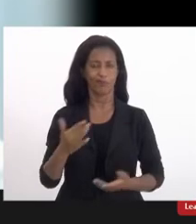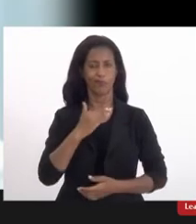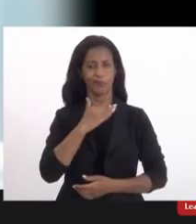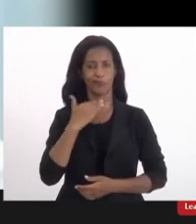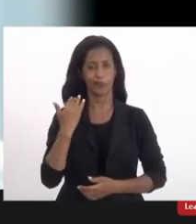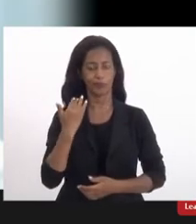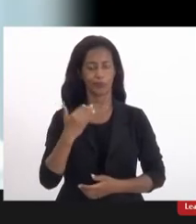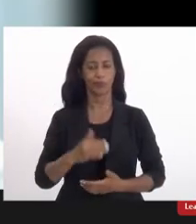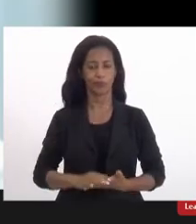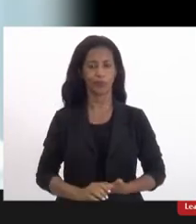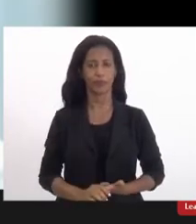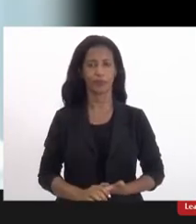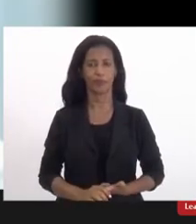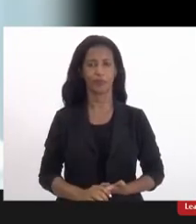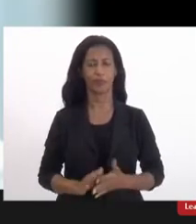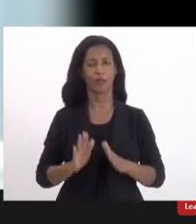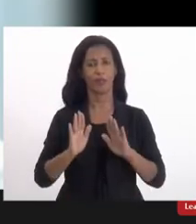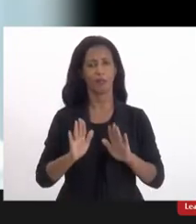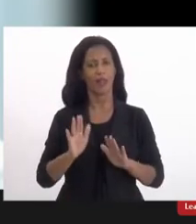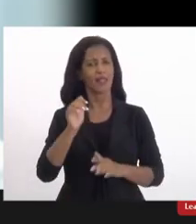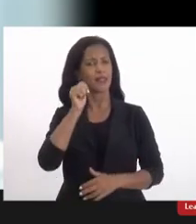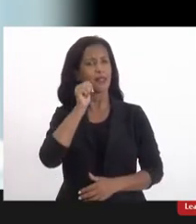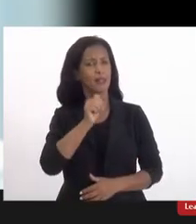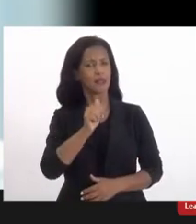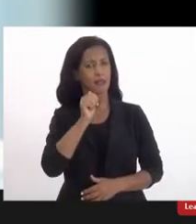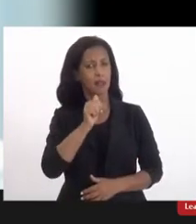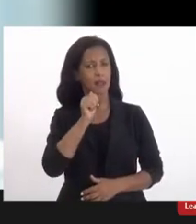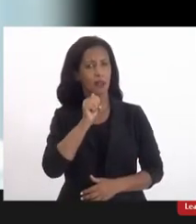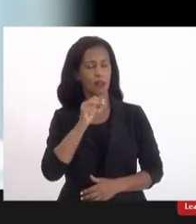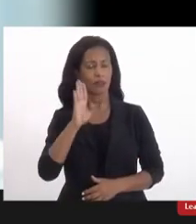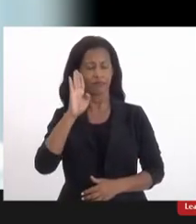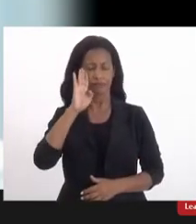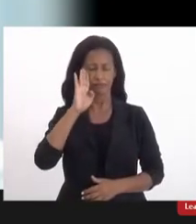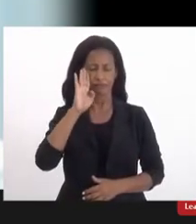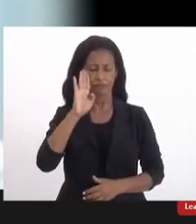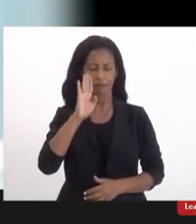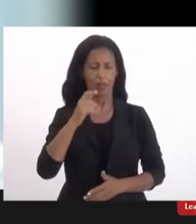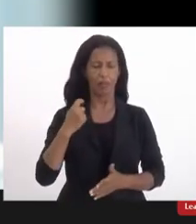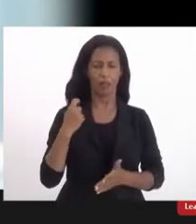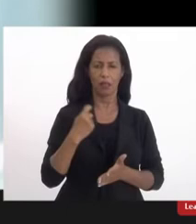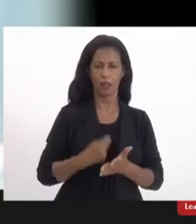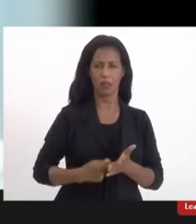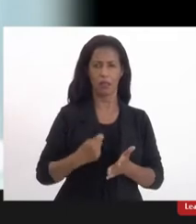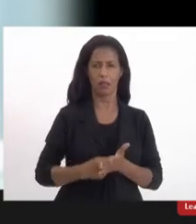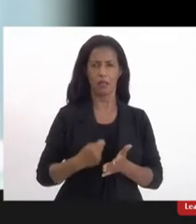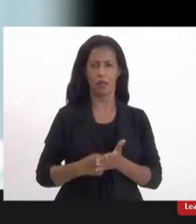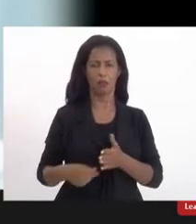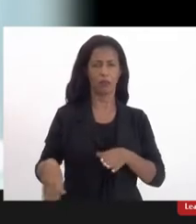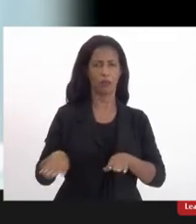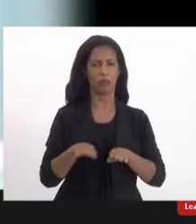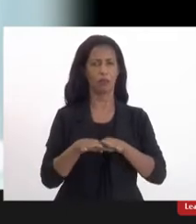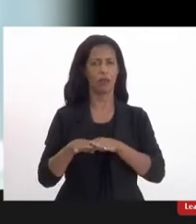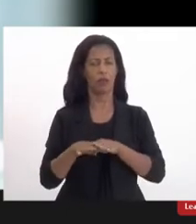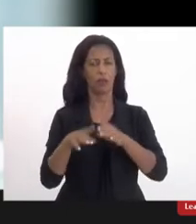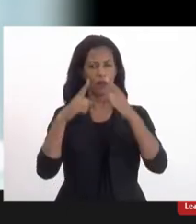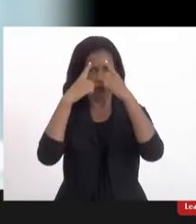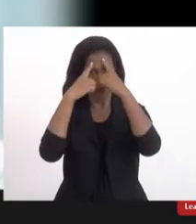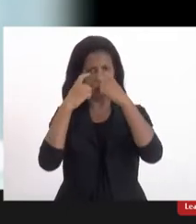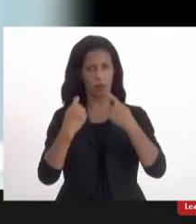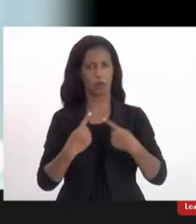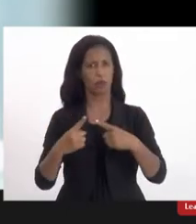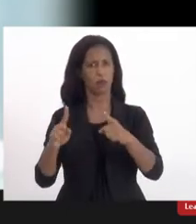né mas são mulheres que foram fundamentais na luta pela hipidade e violência contra a mulher e